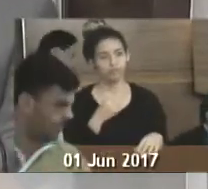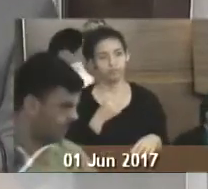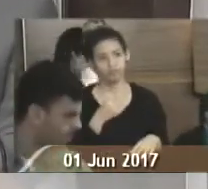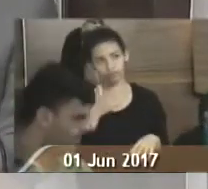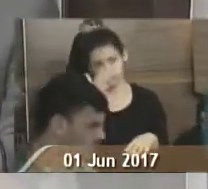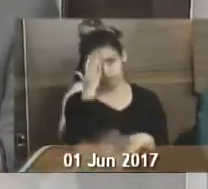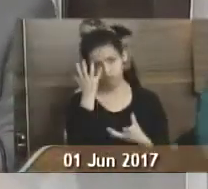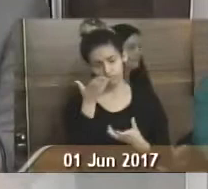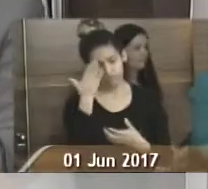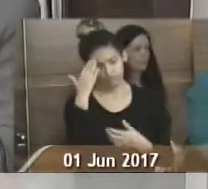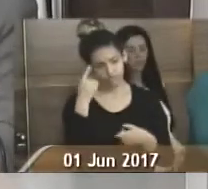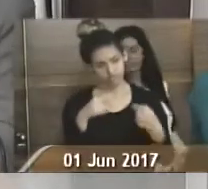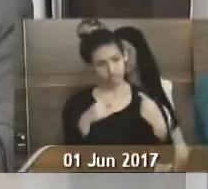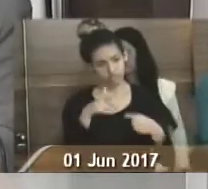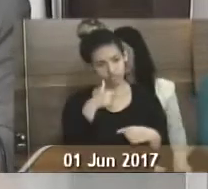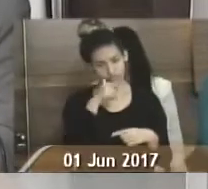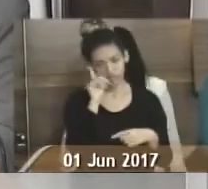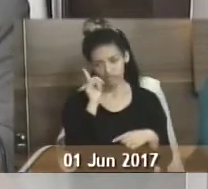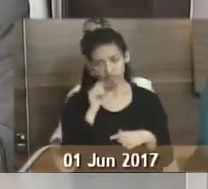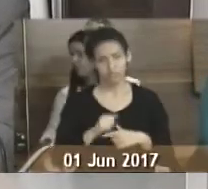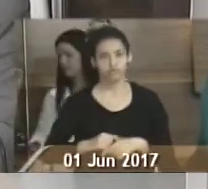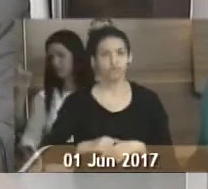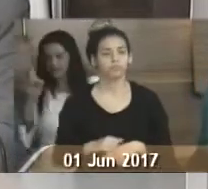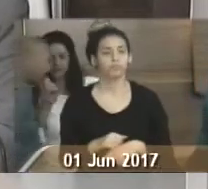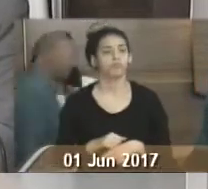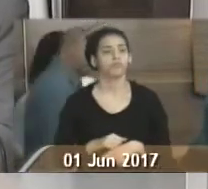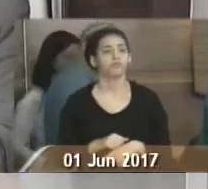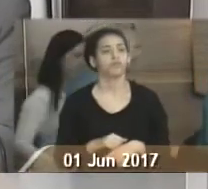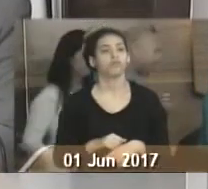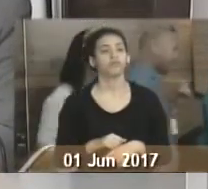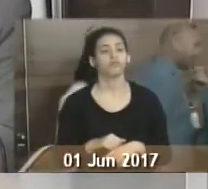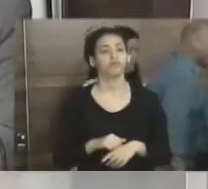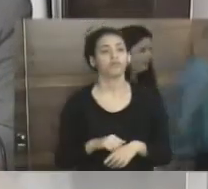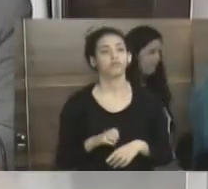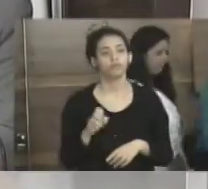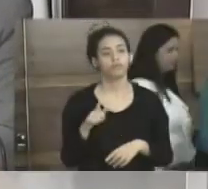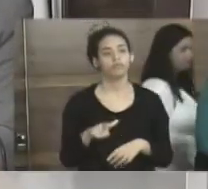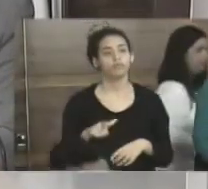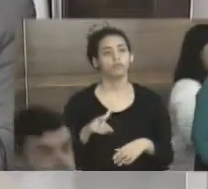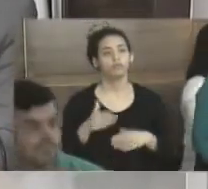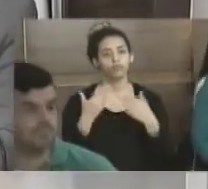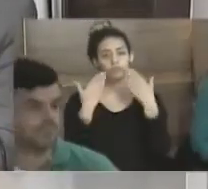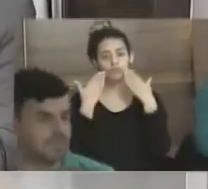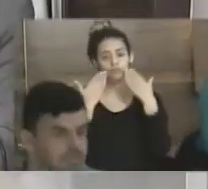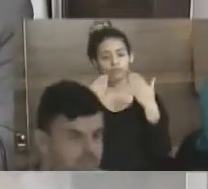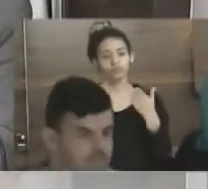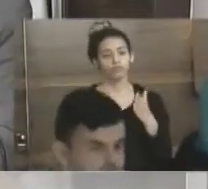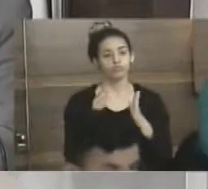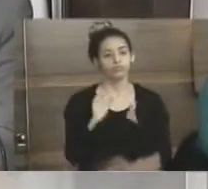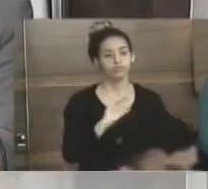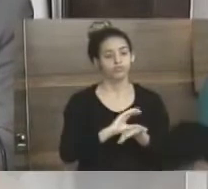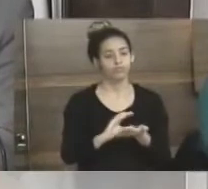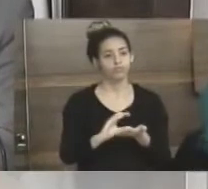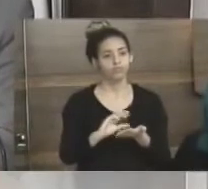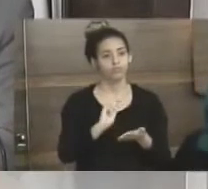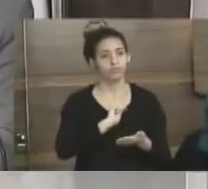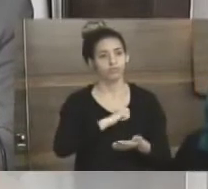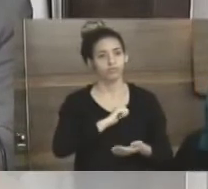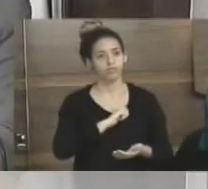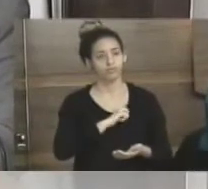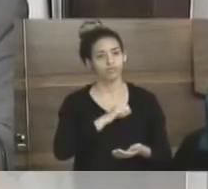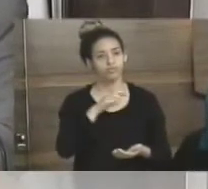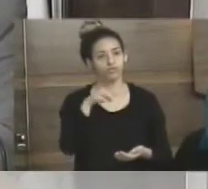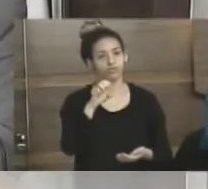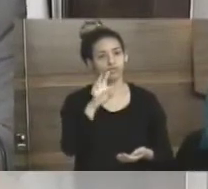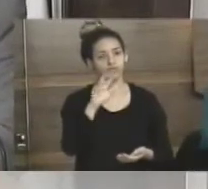nossa cidade, que foi discutido ontem, que foi a demonstração e avaliação das metas fiscais, que